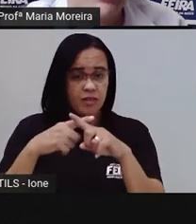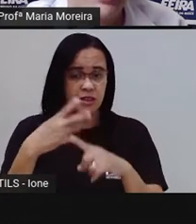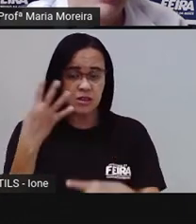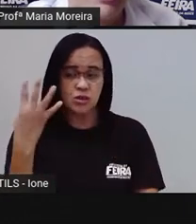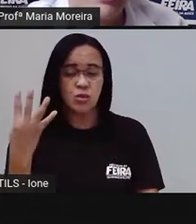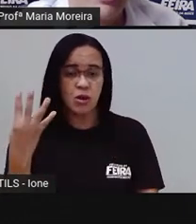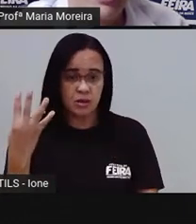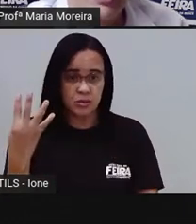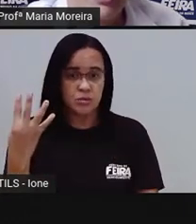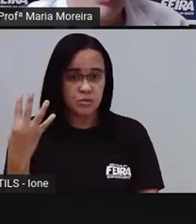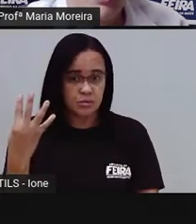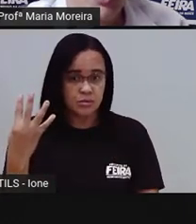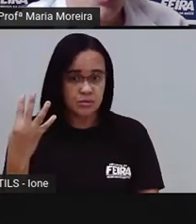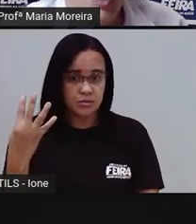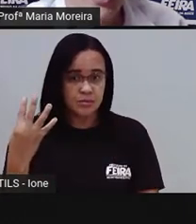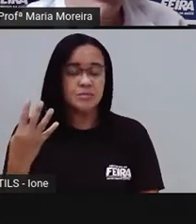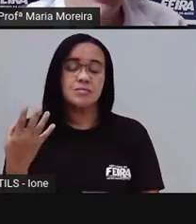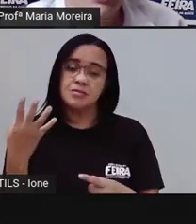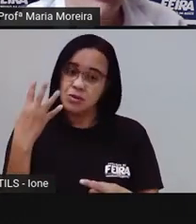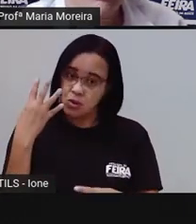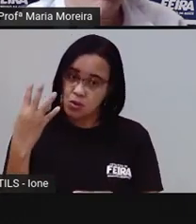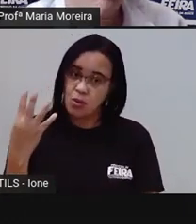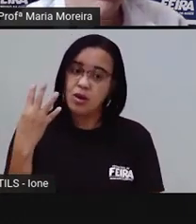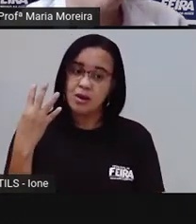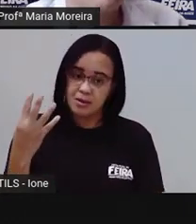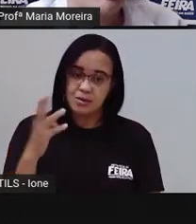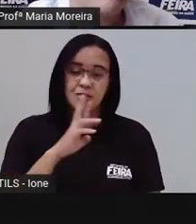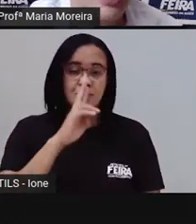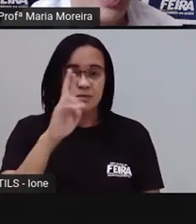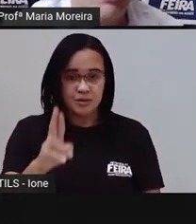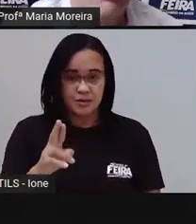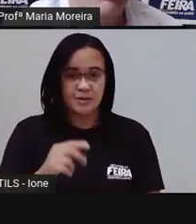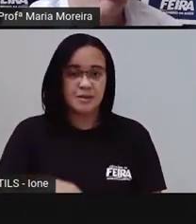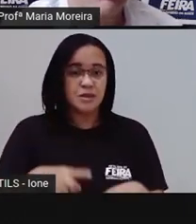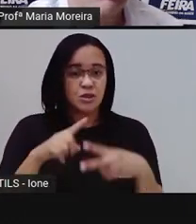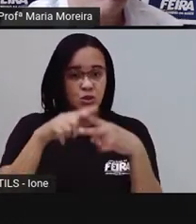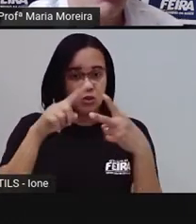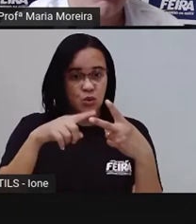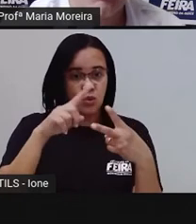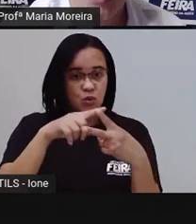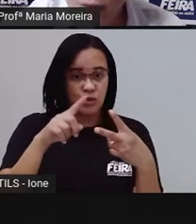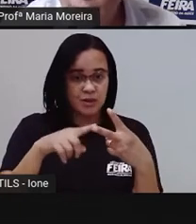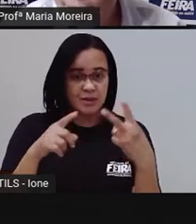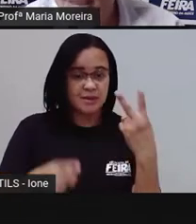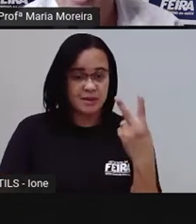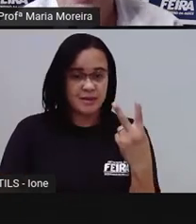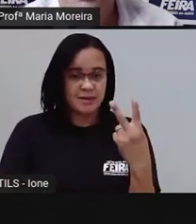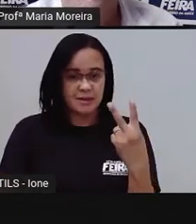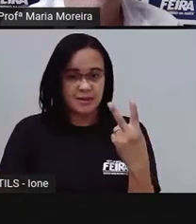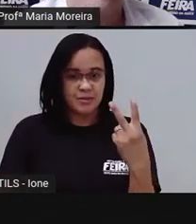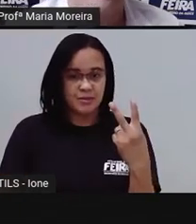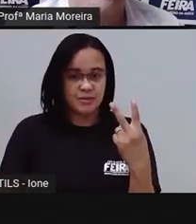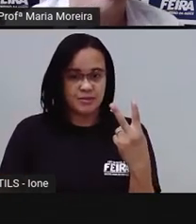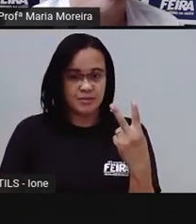será quando aqui, ó? Quatro, não é isso? Dois carros. Bom, vamos voltar aqui.